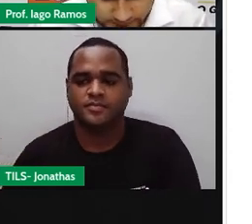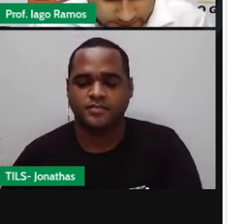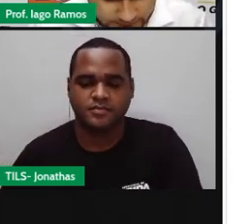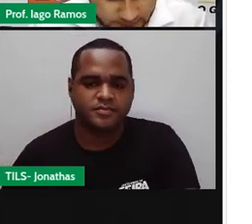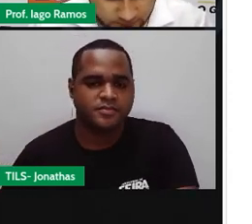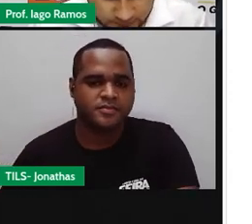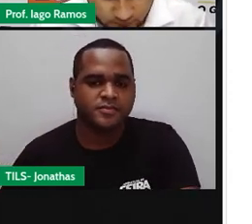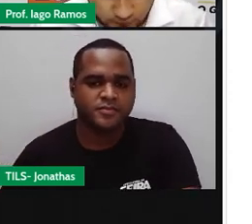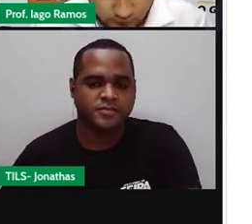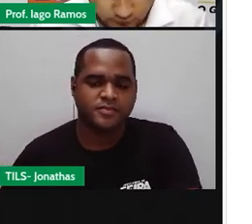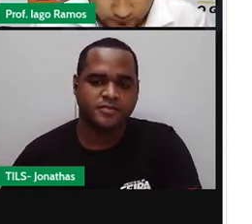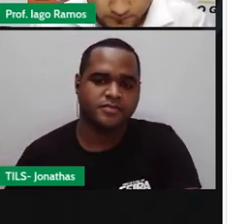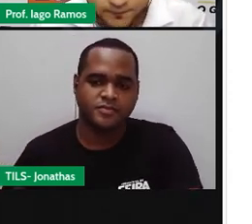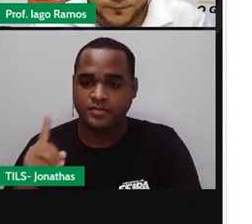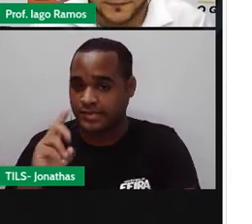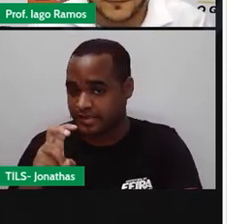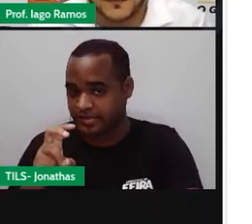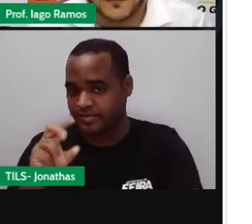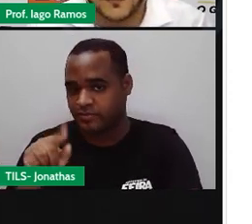15 graus Celsius,